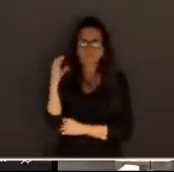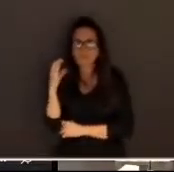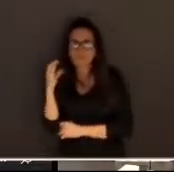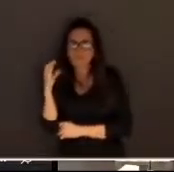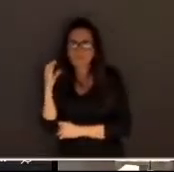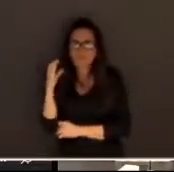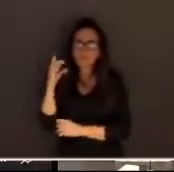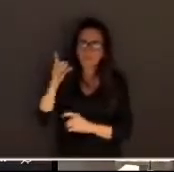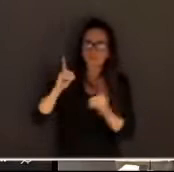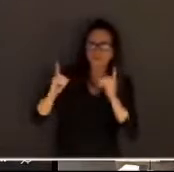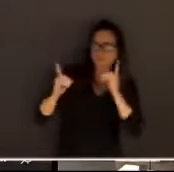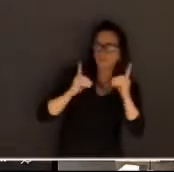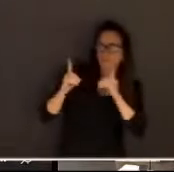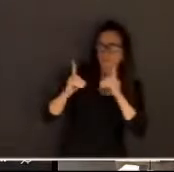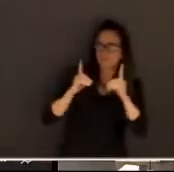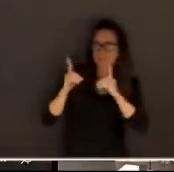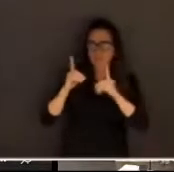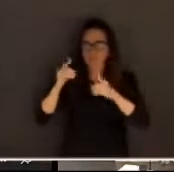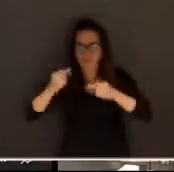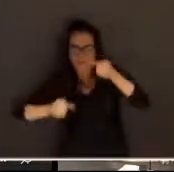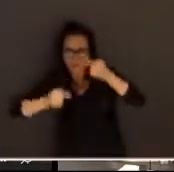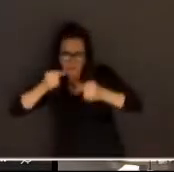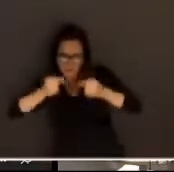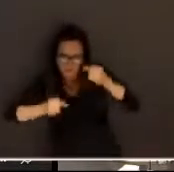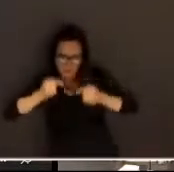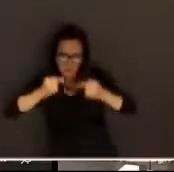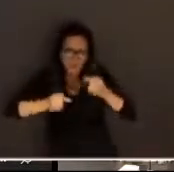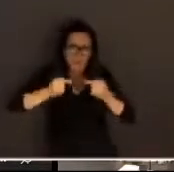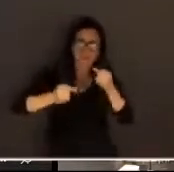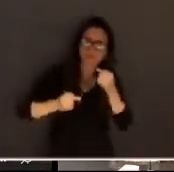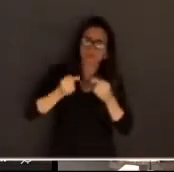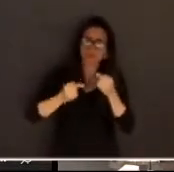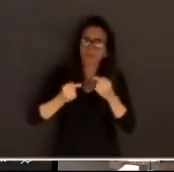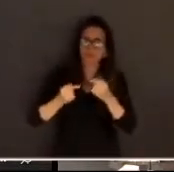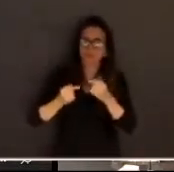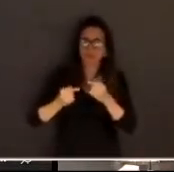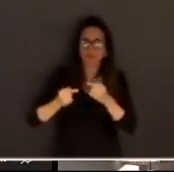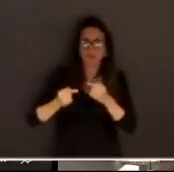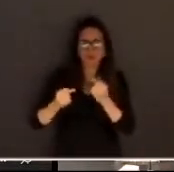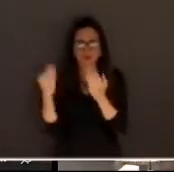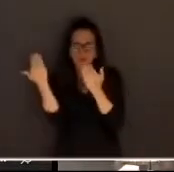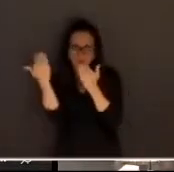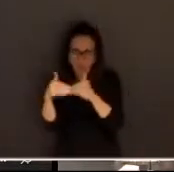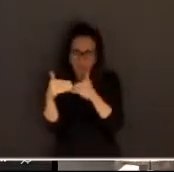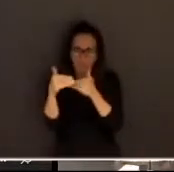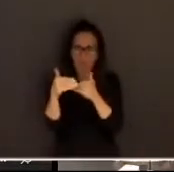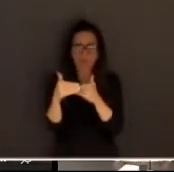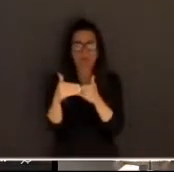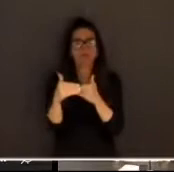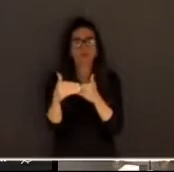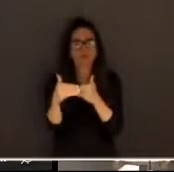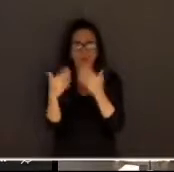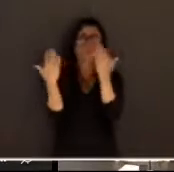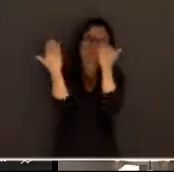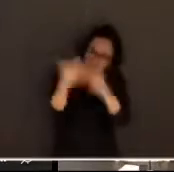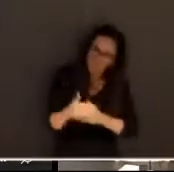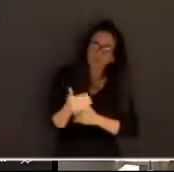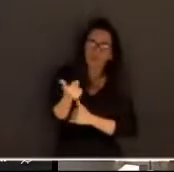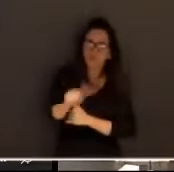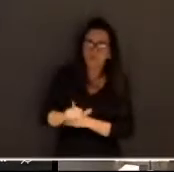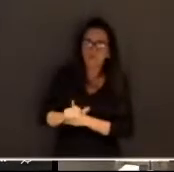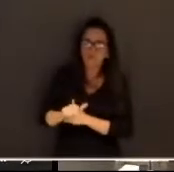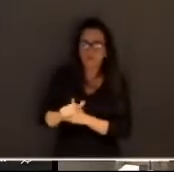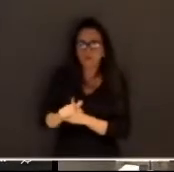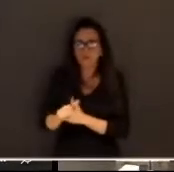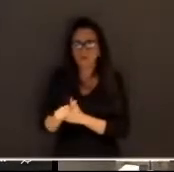um contra-argumento a cada fato um antifato a cada prova uma antiprova a cada tese